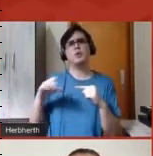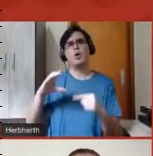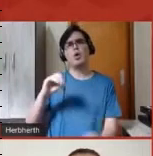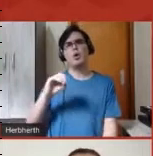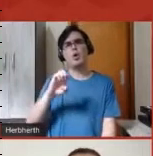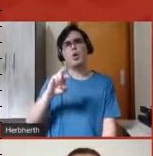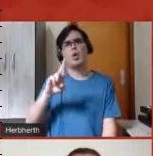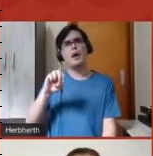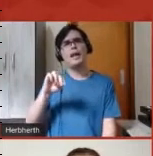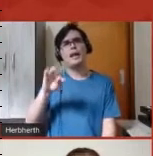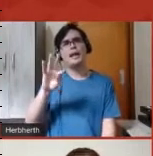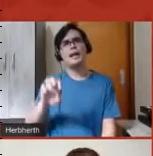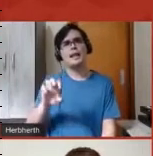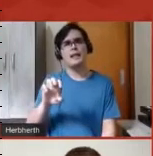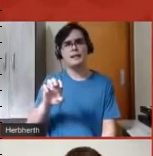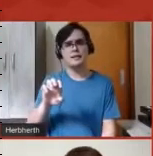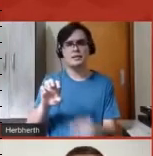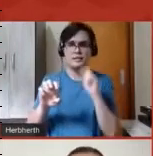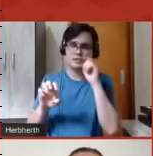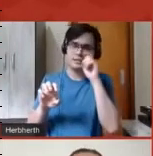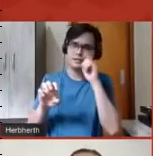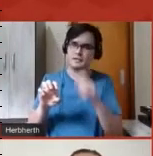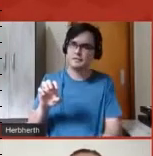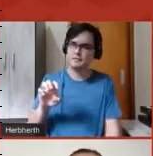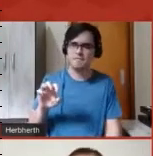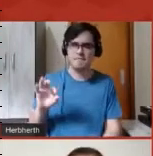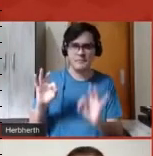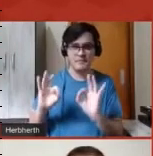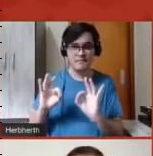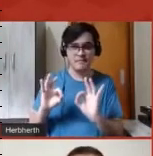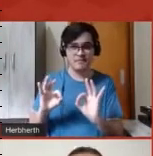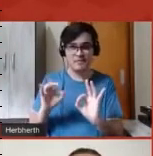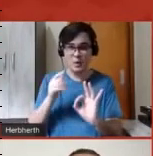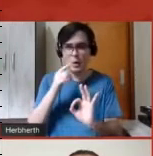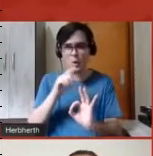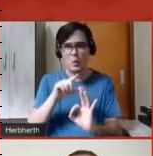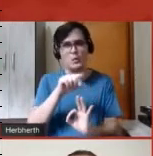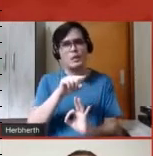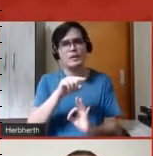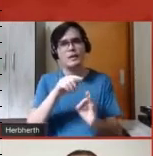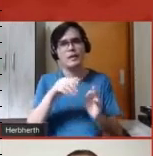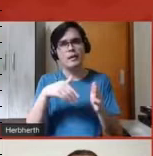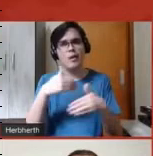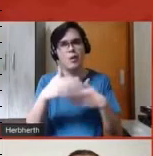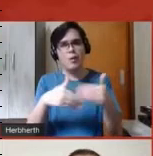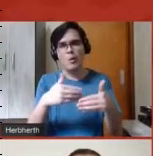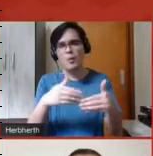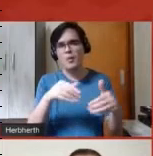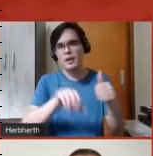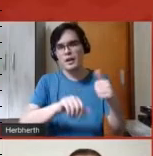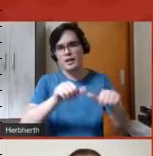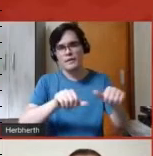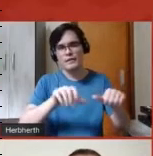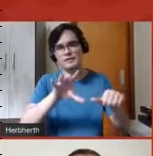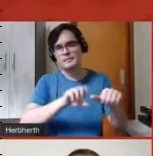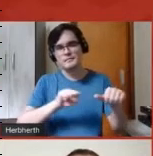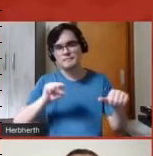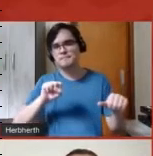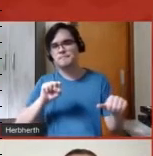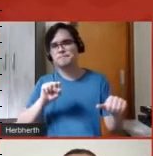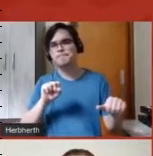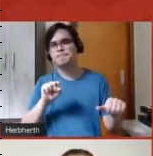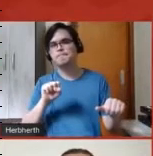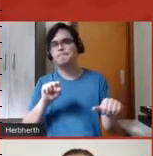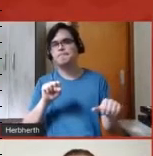de fato, captar aquilo que a gente busca num processo de avaliação, que de fato